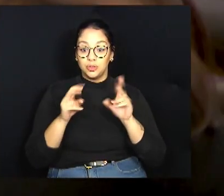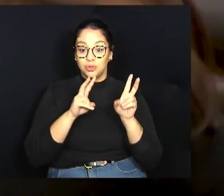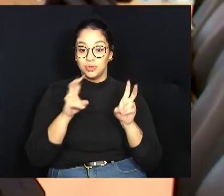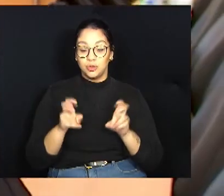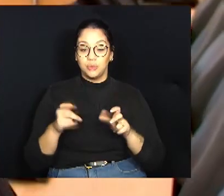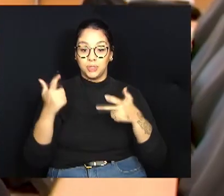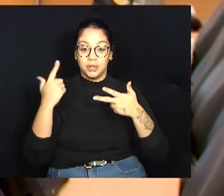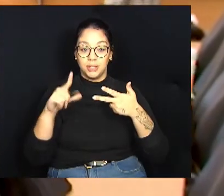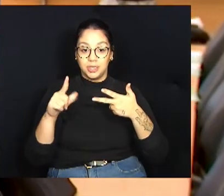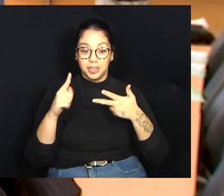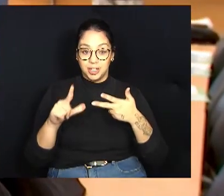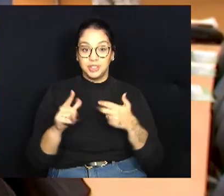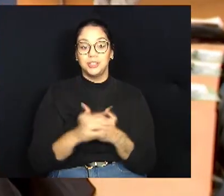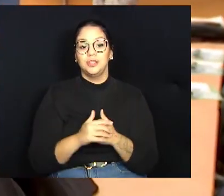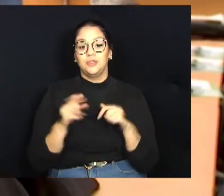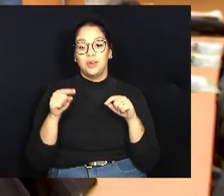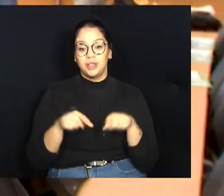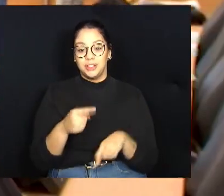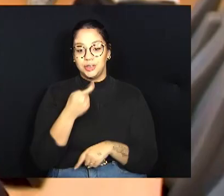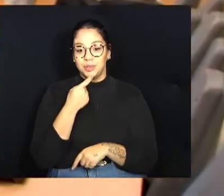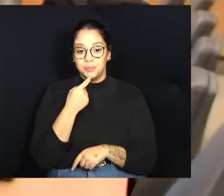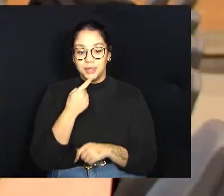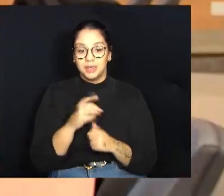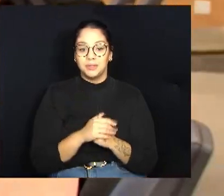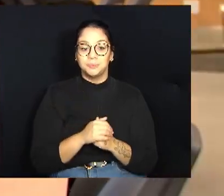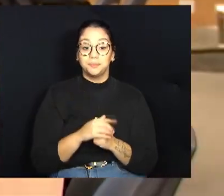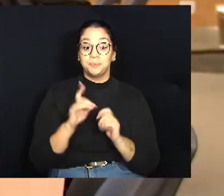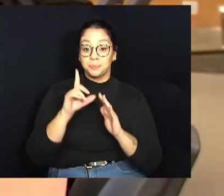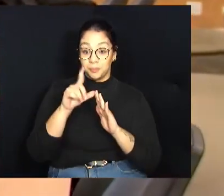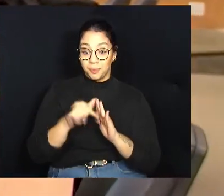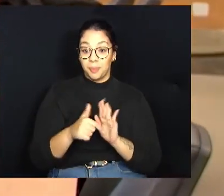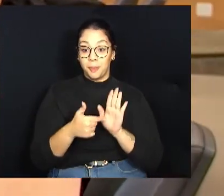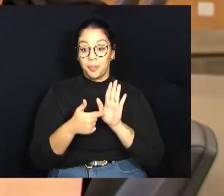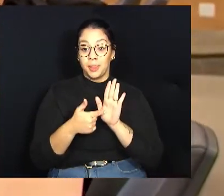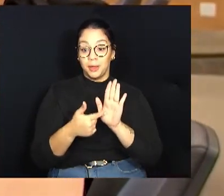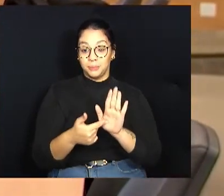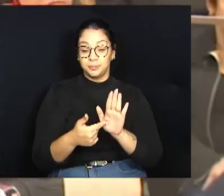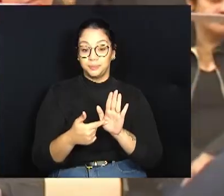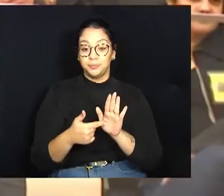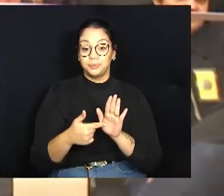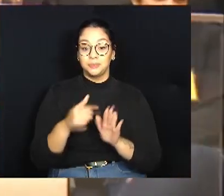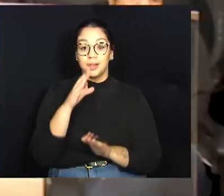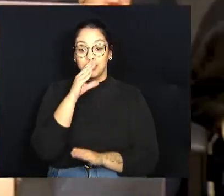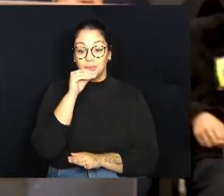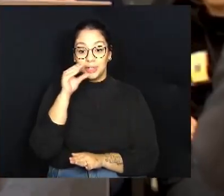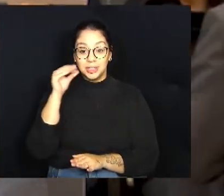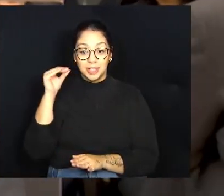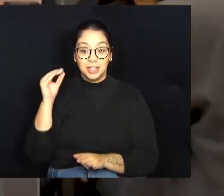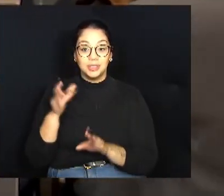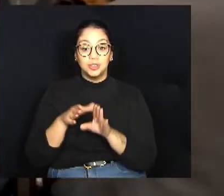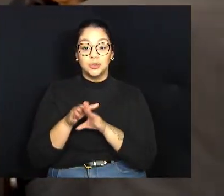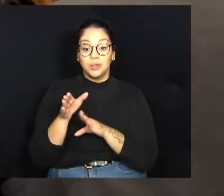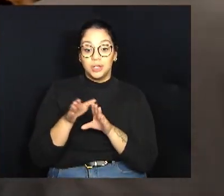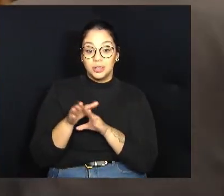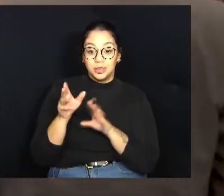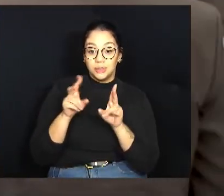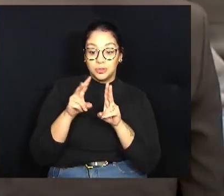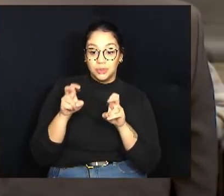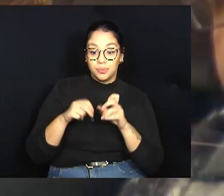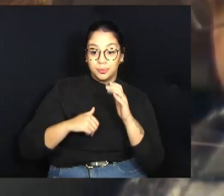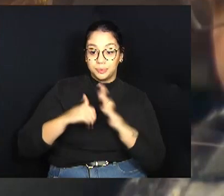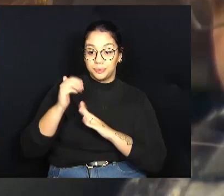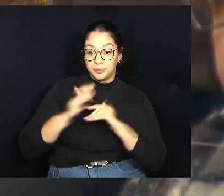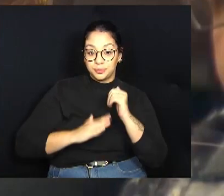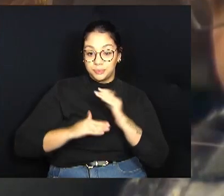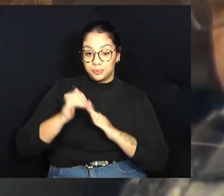Legislativo de Campinas. Após a apresentação, os adolescentes foram orientados sobre as atividades que